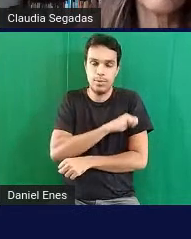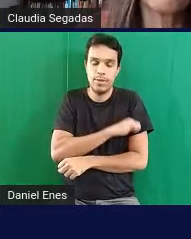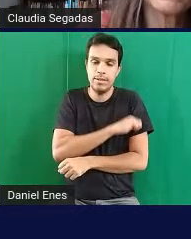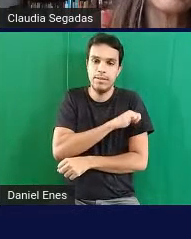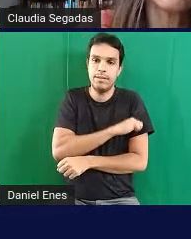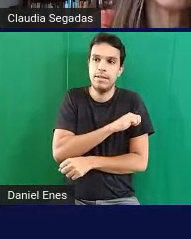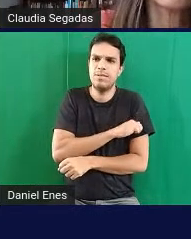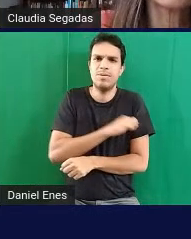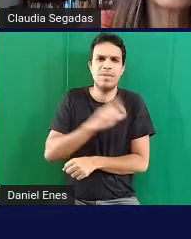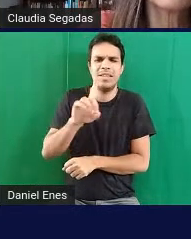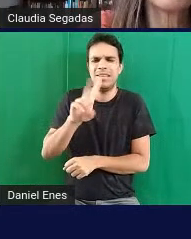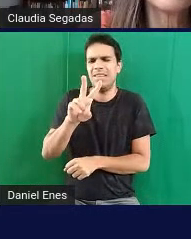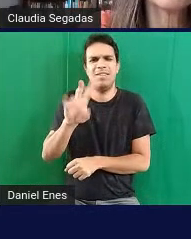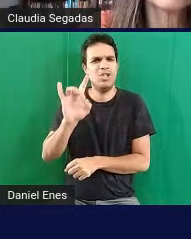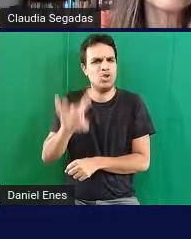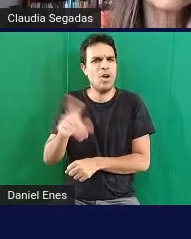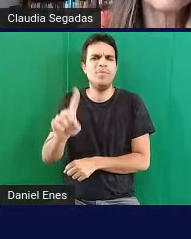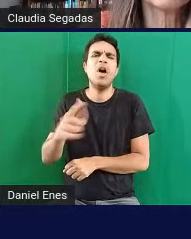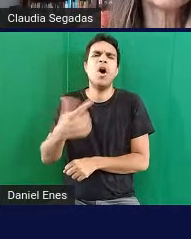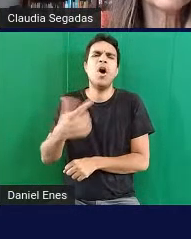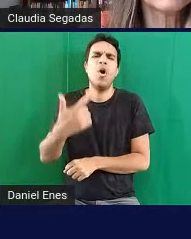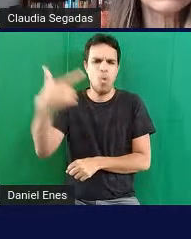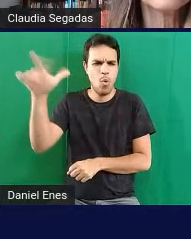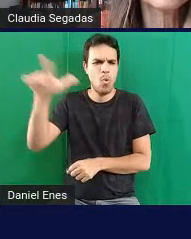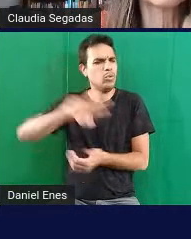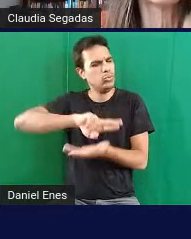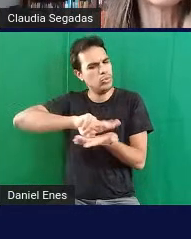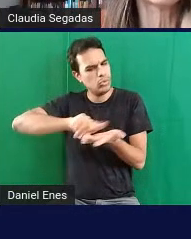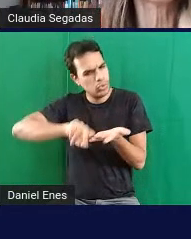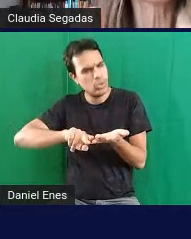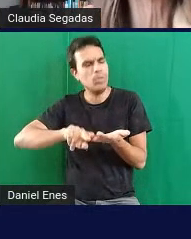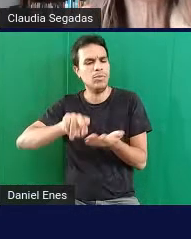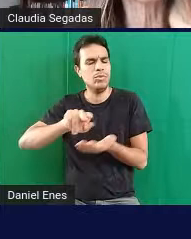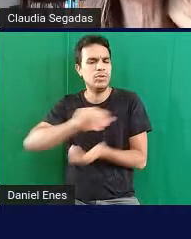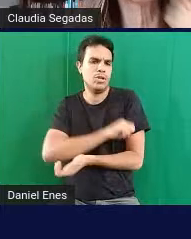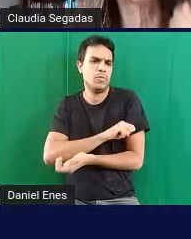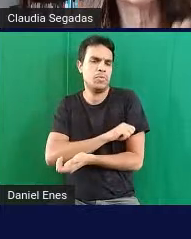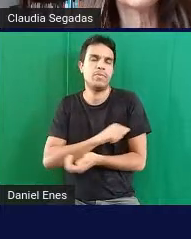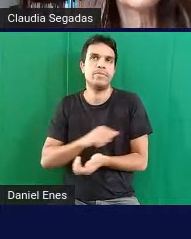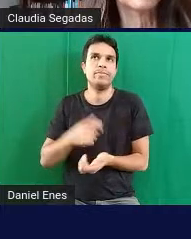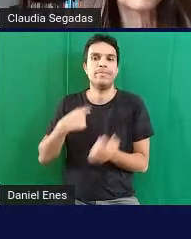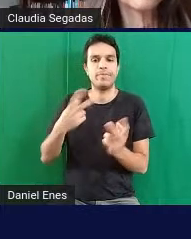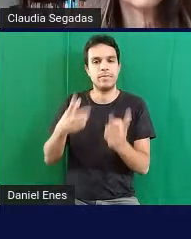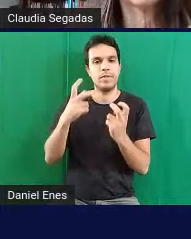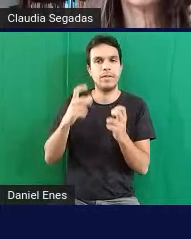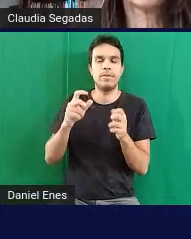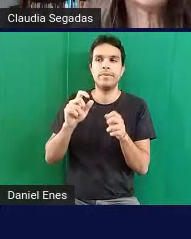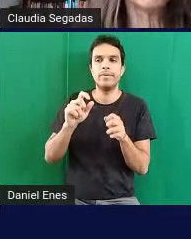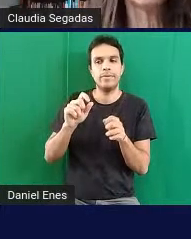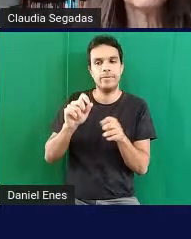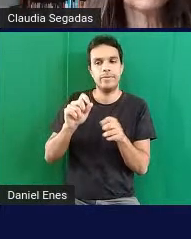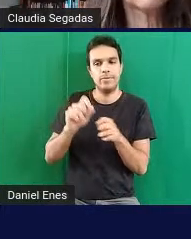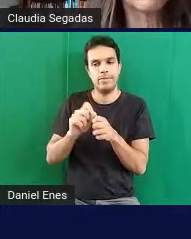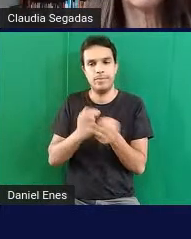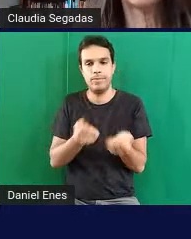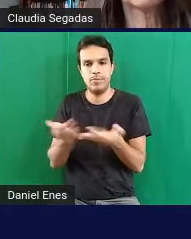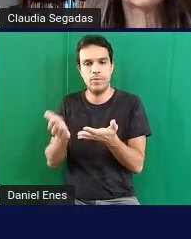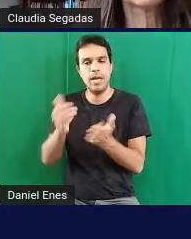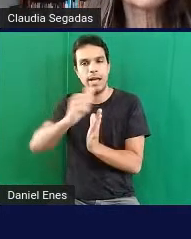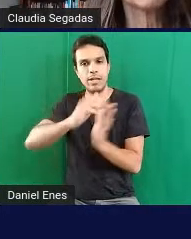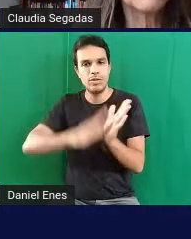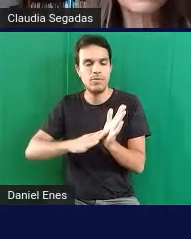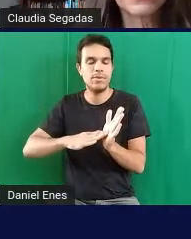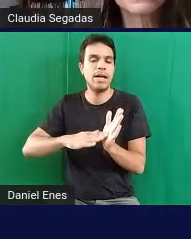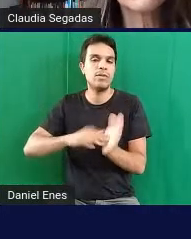deficiência visual nós percebemos que alguns deles quando realizados com alunos videntes com ou não